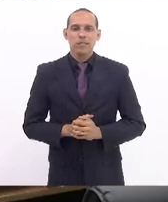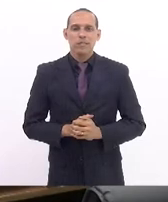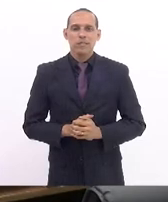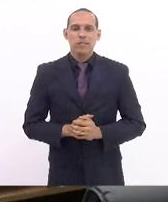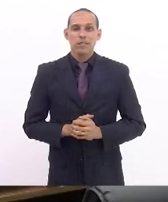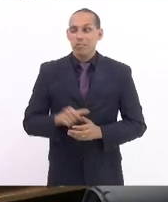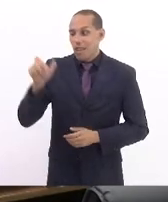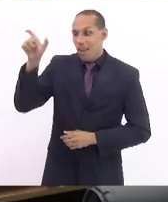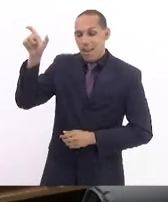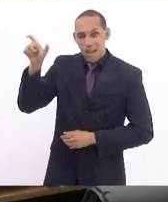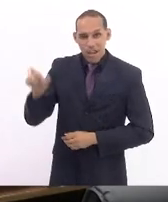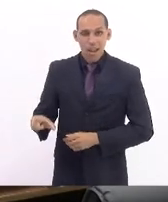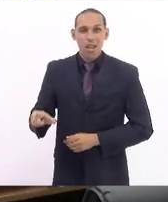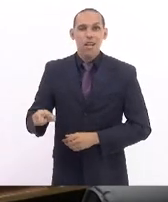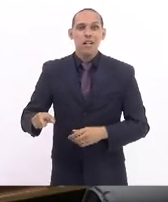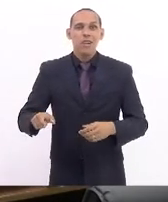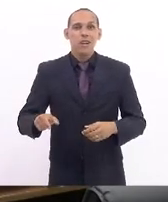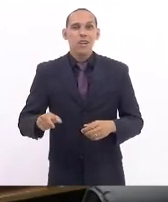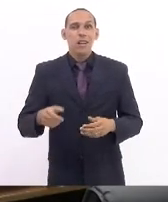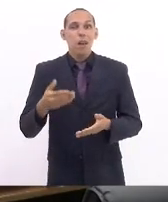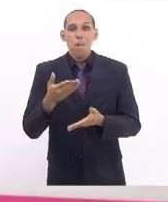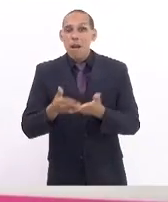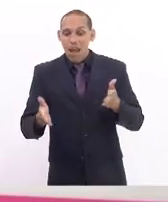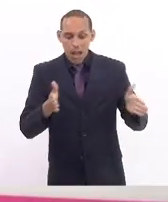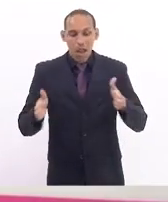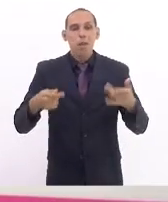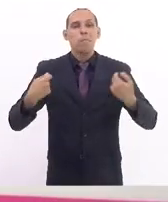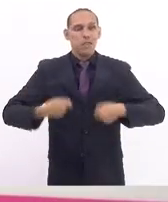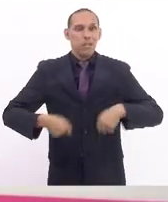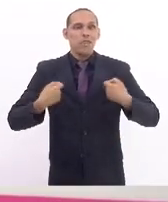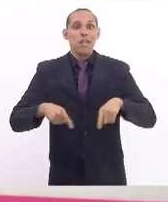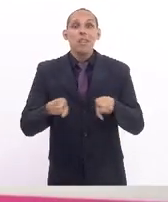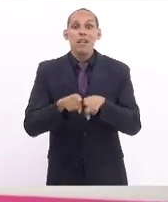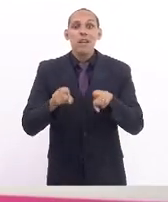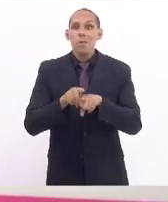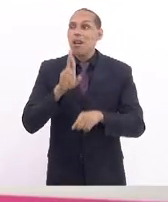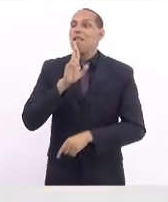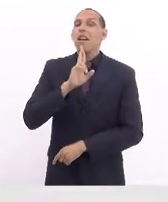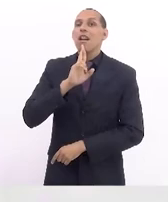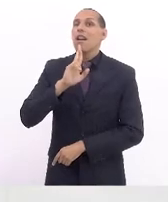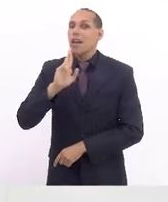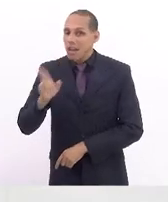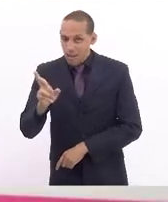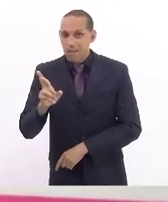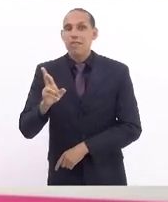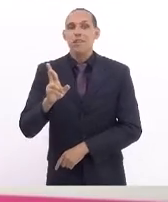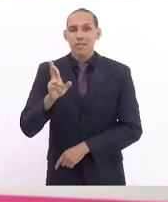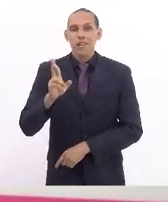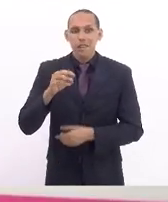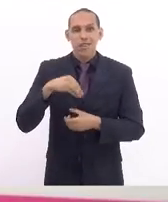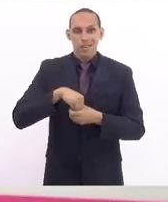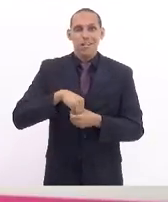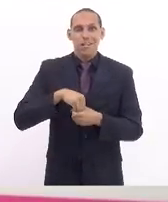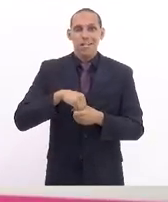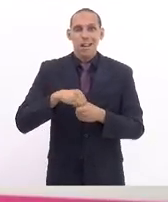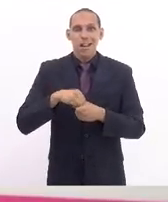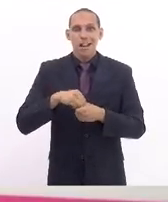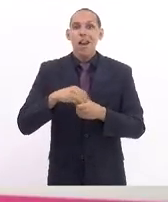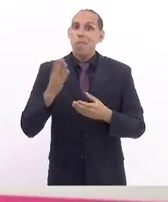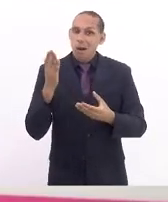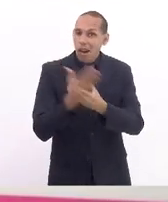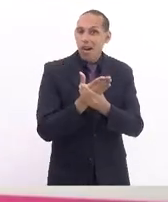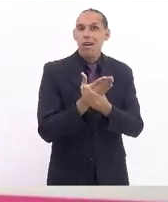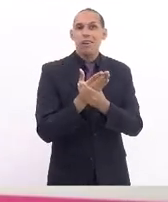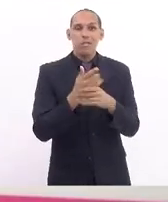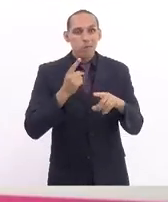Ele tem que ser... Perder o mandato e responder internalmente. Exatamente. Não, um processo muito grande,